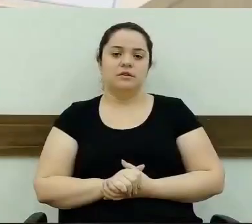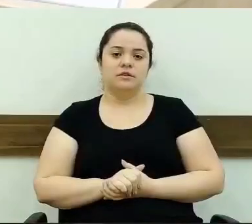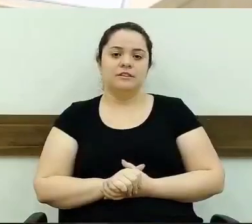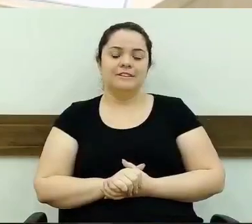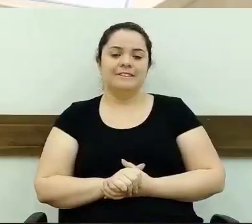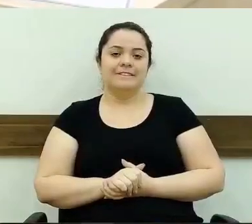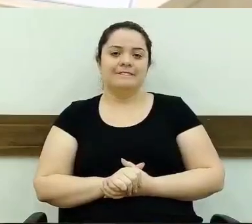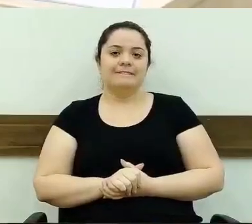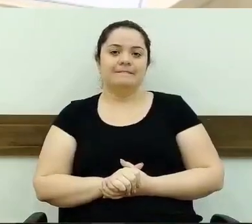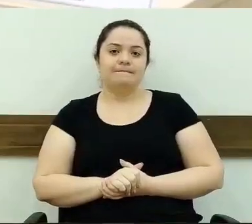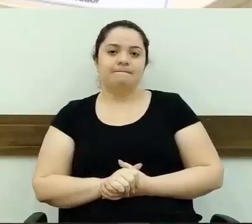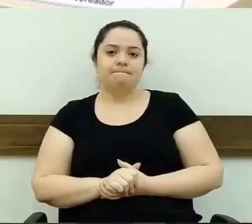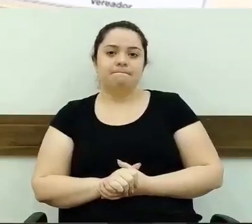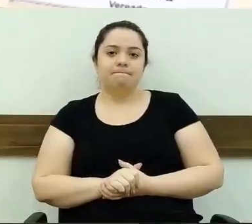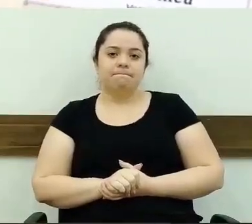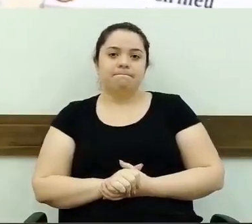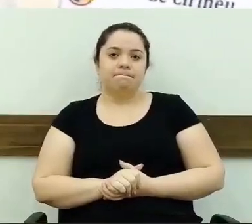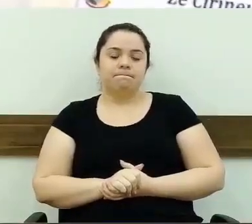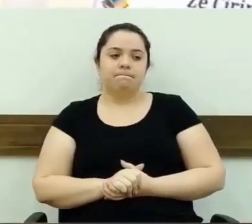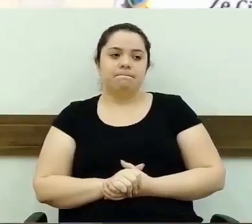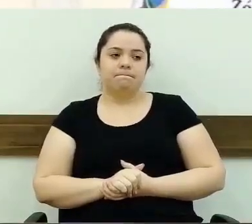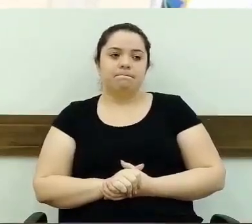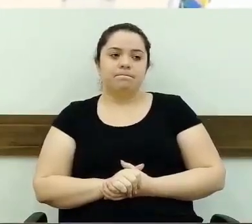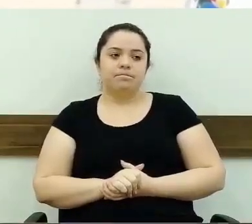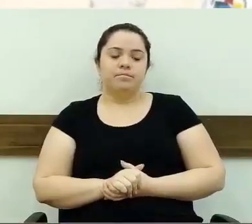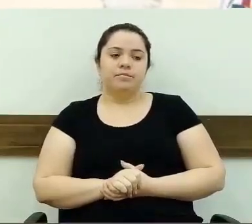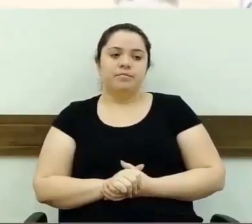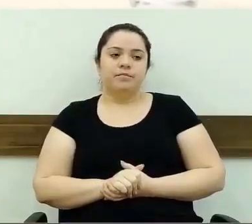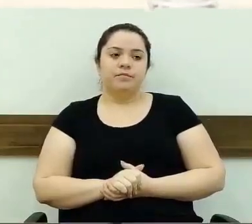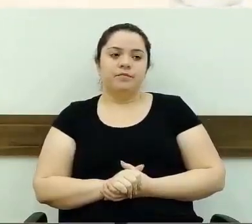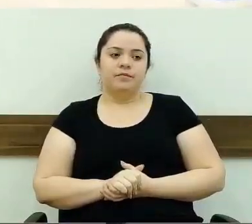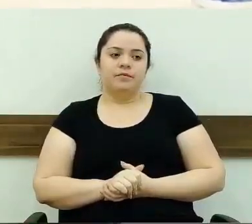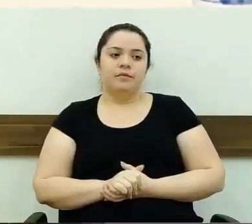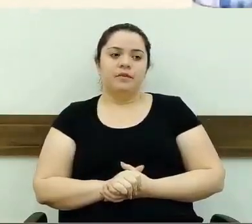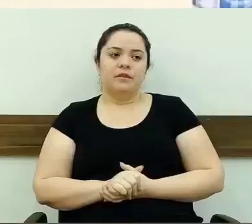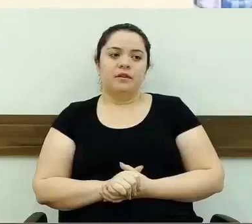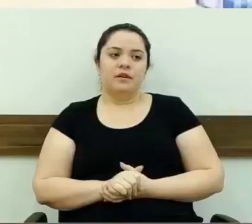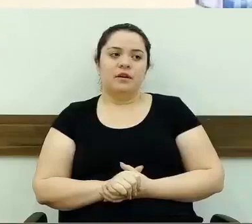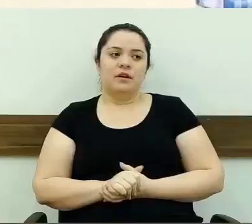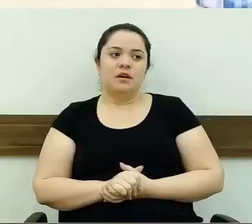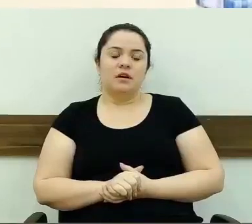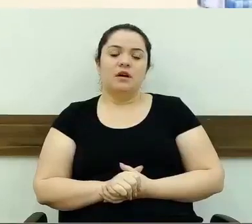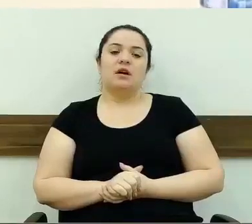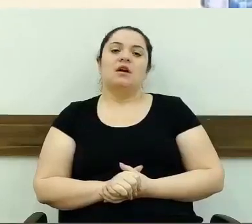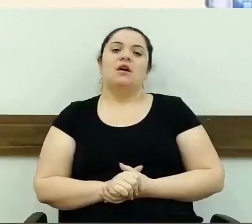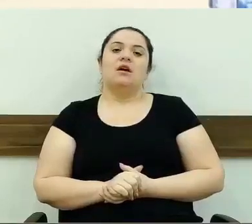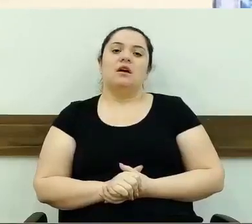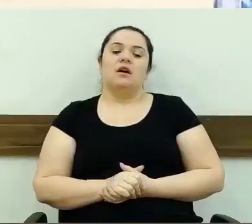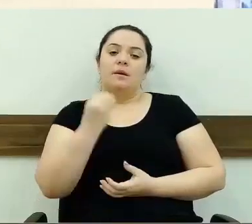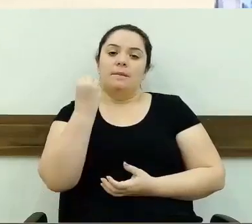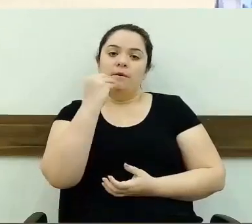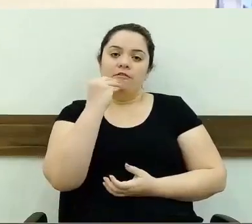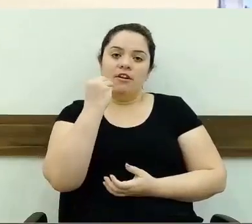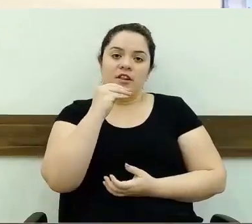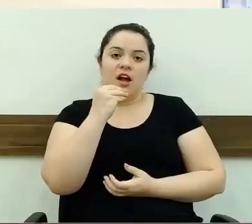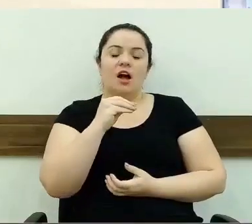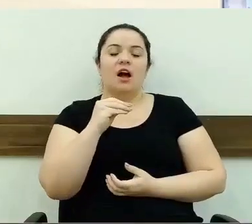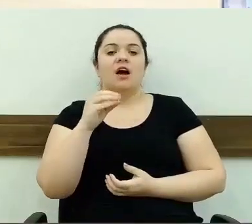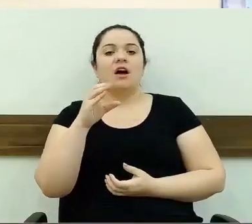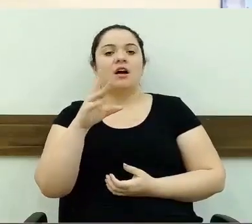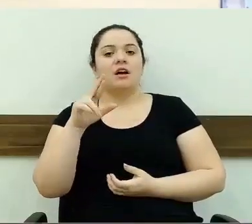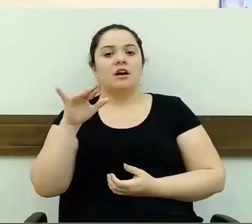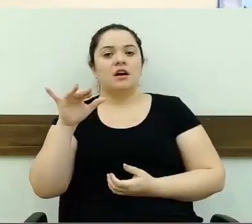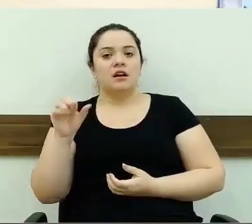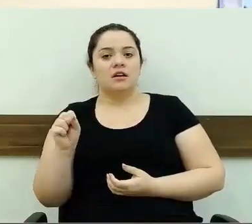Aproveitar aqui a fala da Cris. Para muitos, muitos não sabem que o IPTU, você